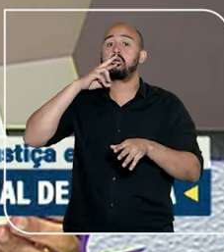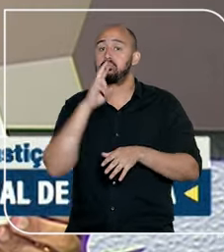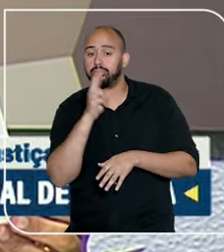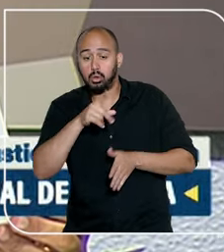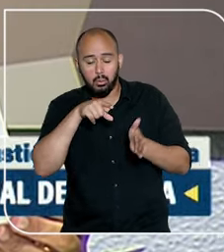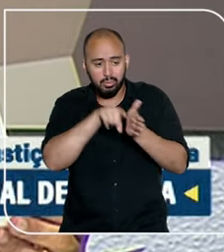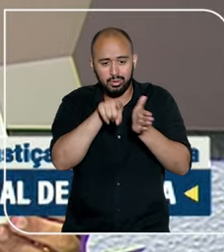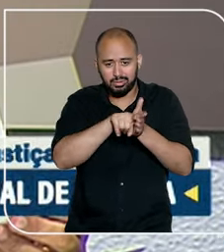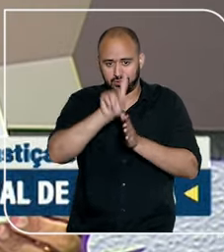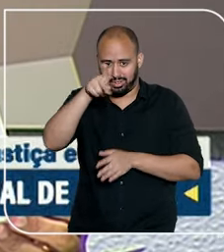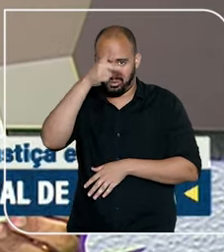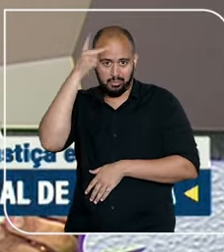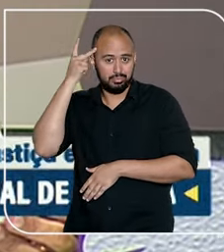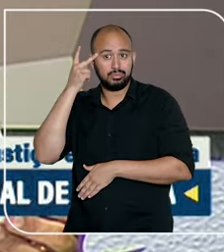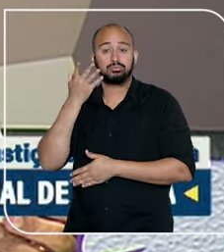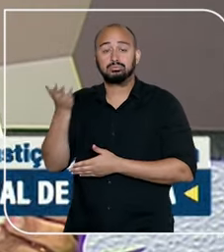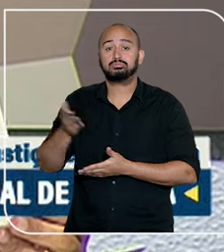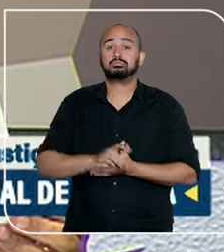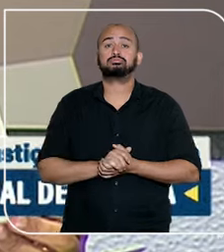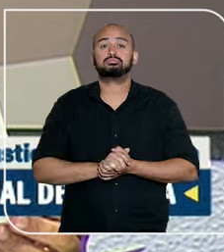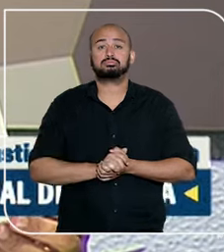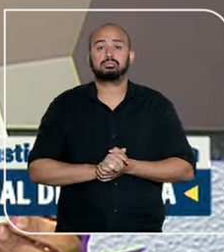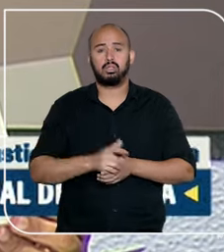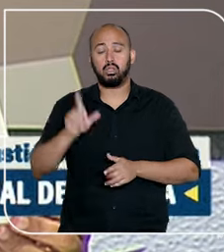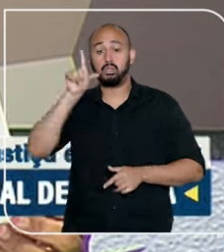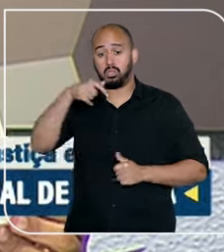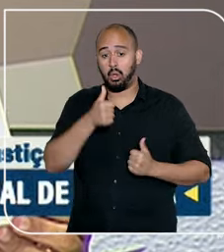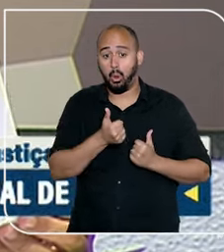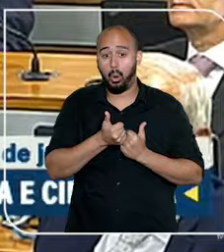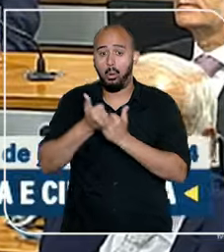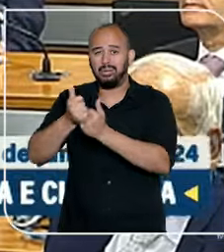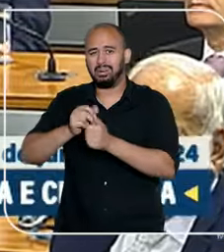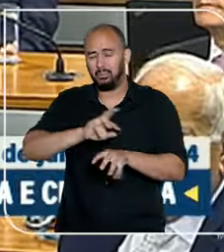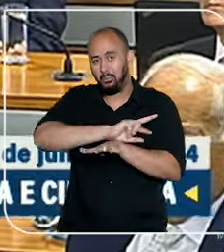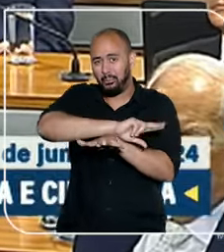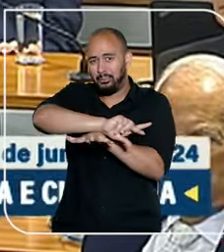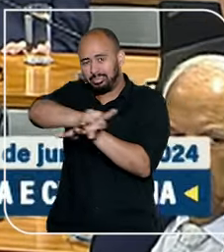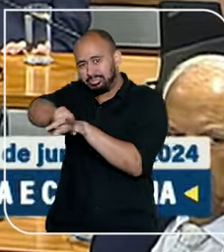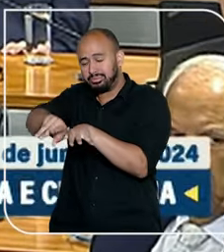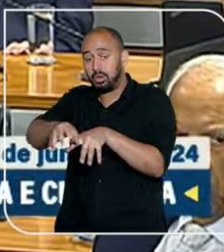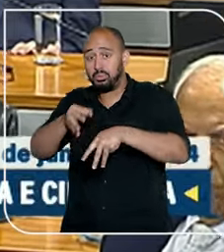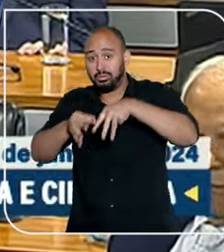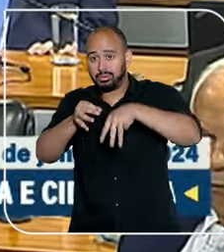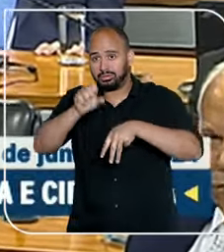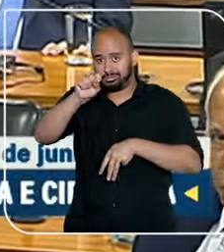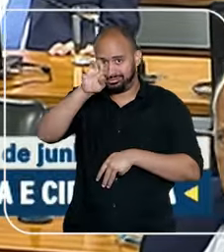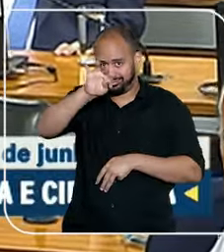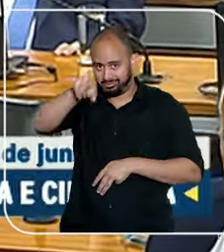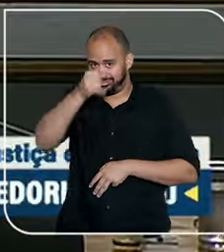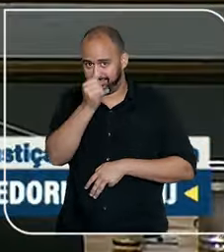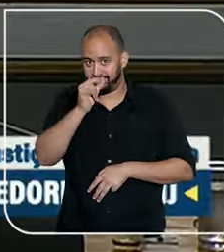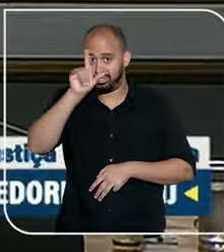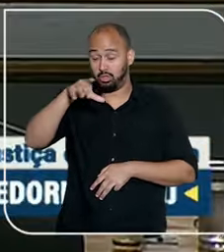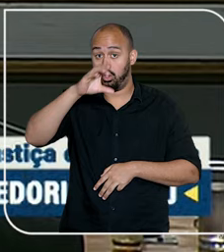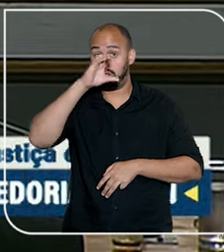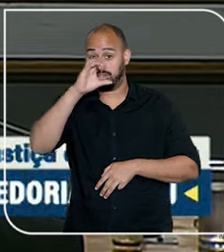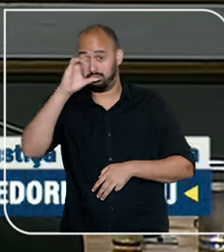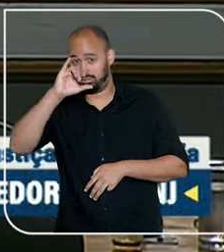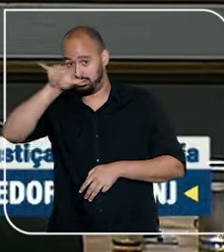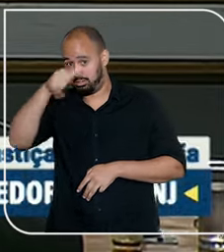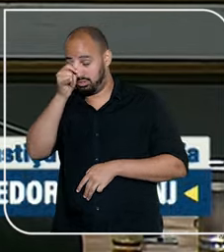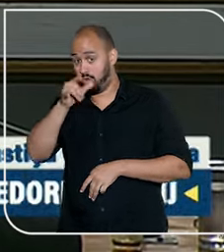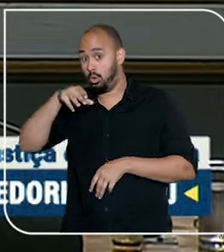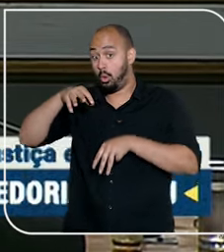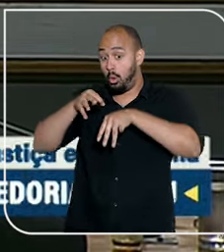às perguntas dos parlamentares. A sessão do Senado foi acompanhada por diversos ministros do STJ. Na CCJ,